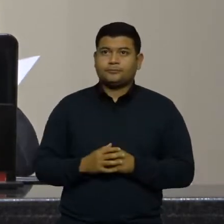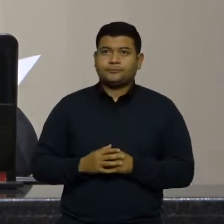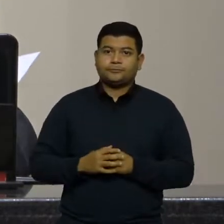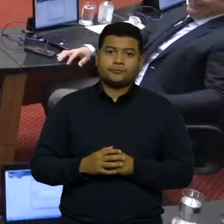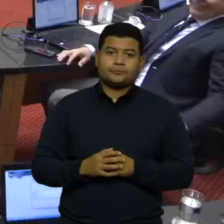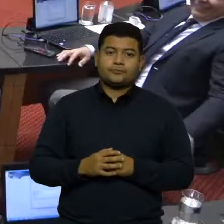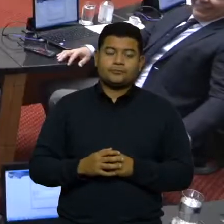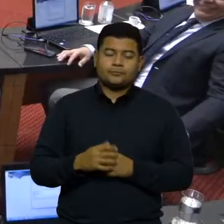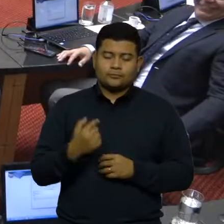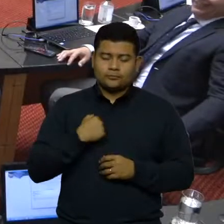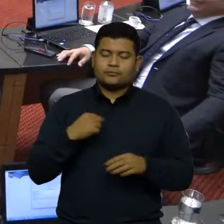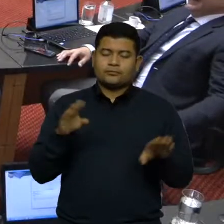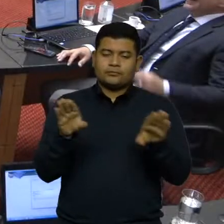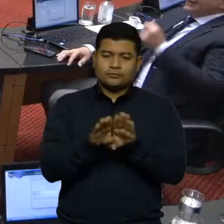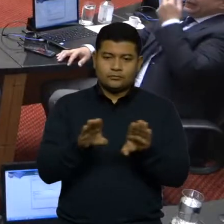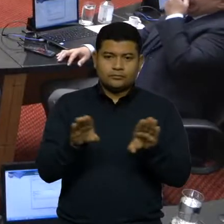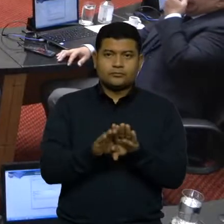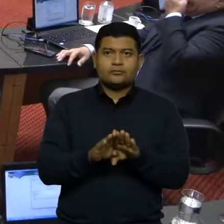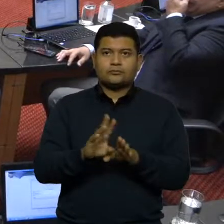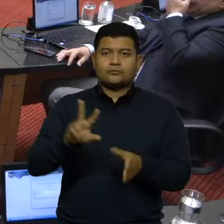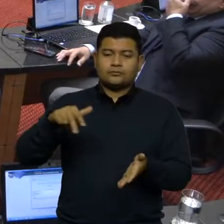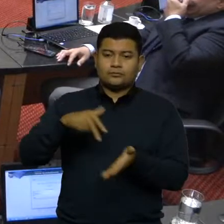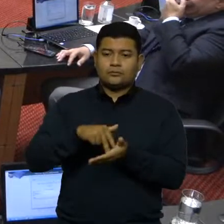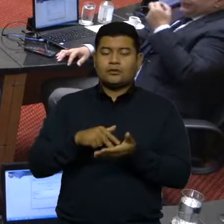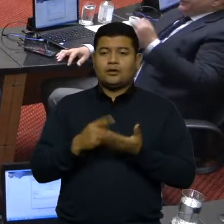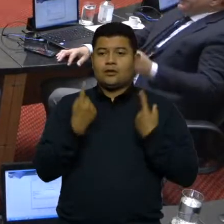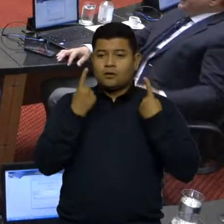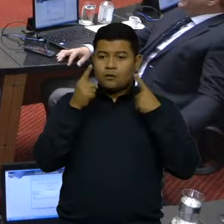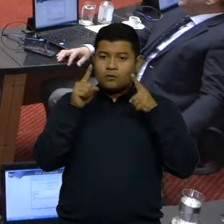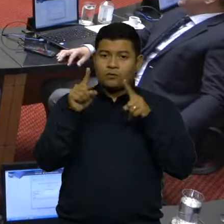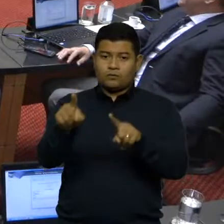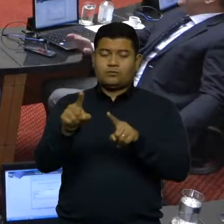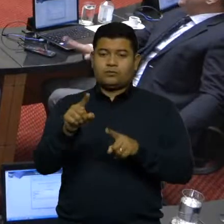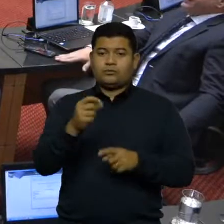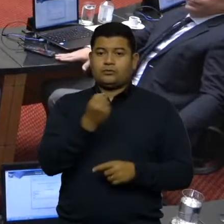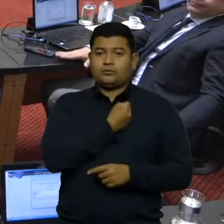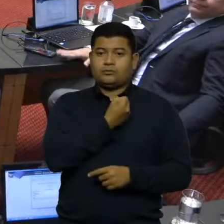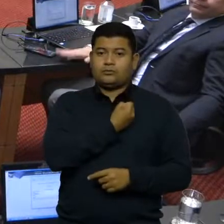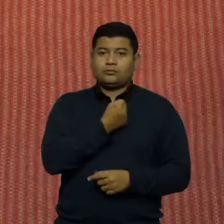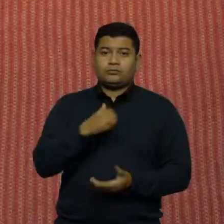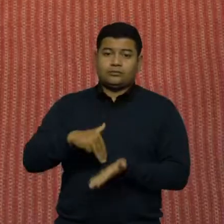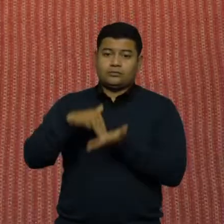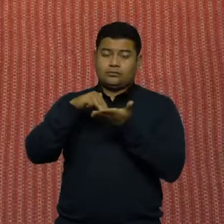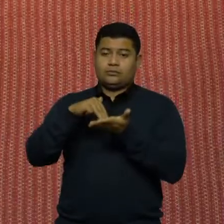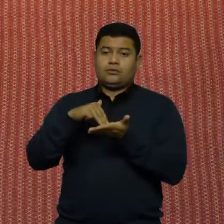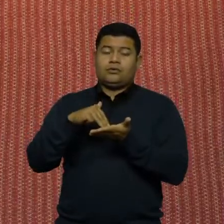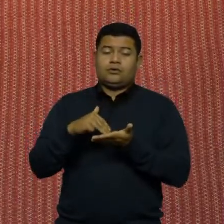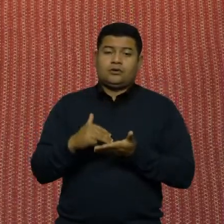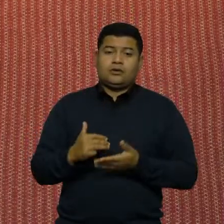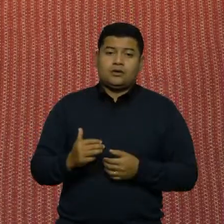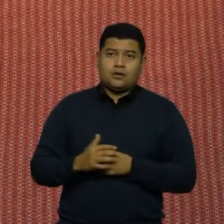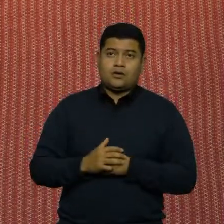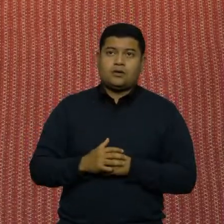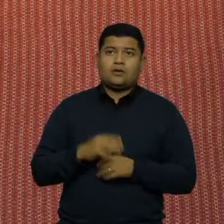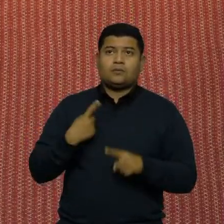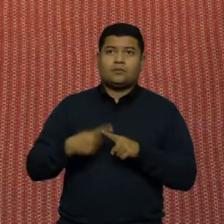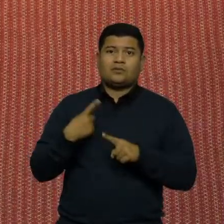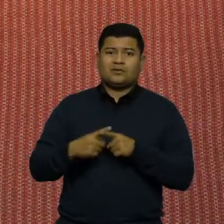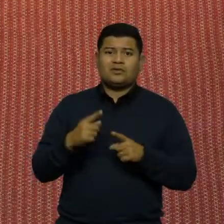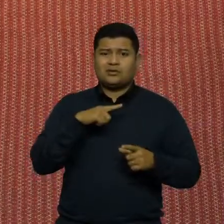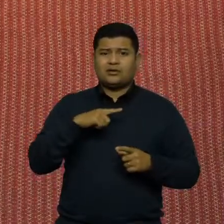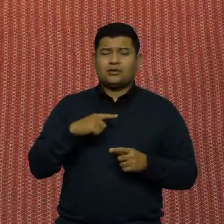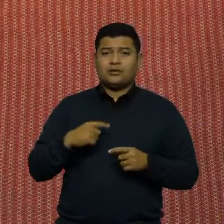forma, quero manifestar aqui meu voto contrário a essa moção, até porque existem muitas coisas que a gente precisa